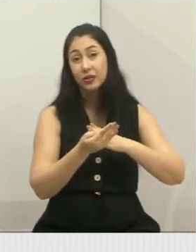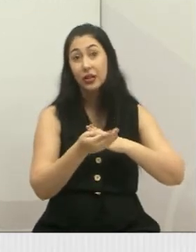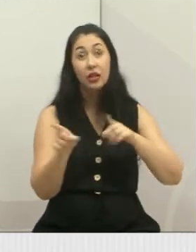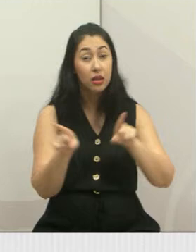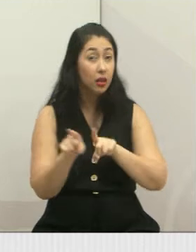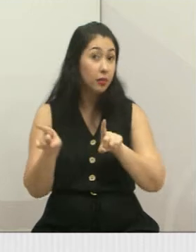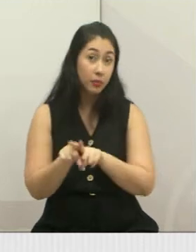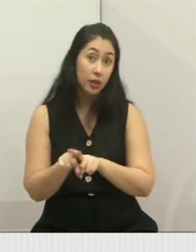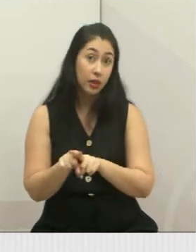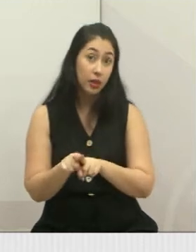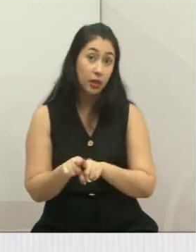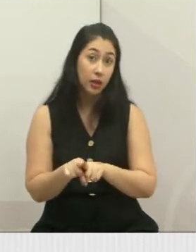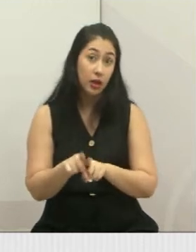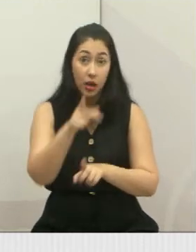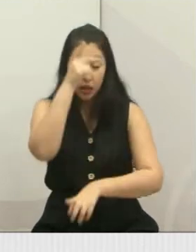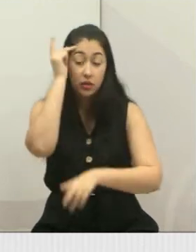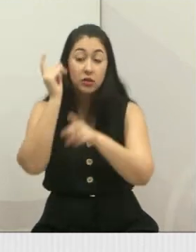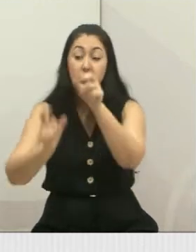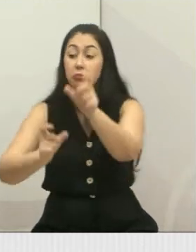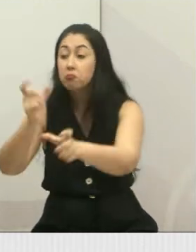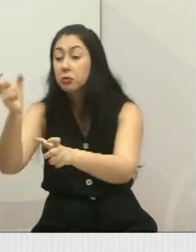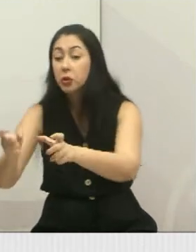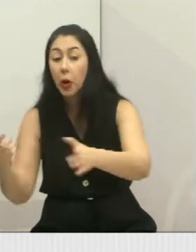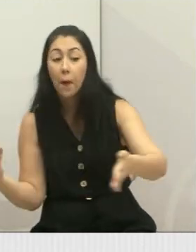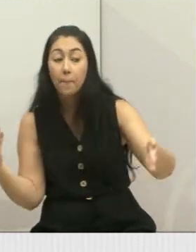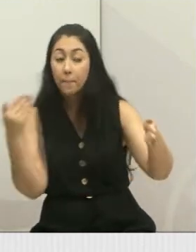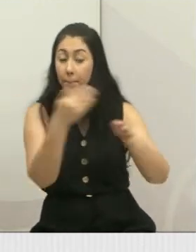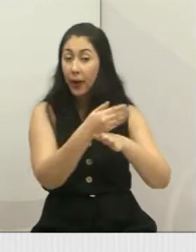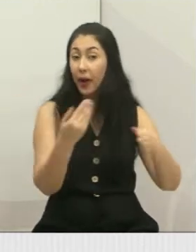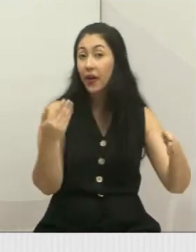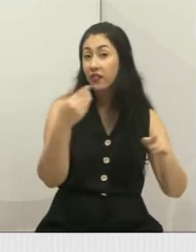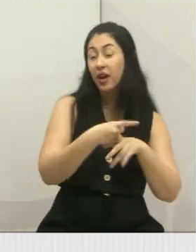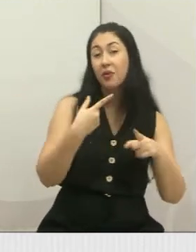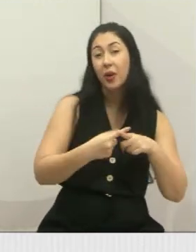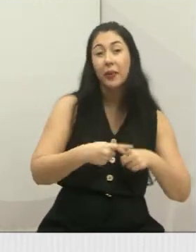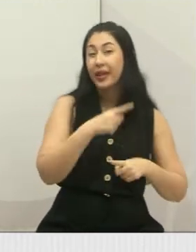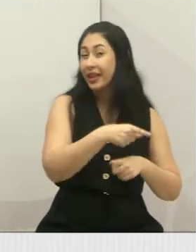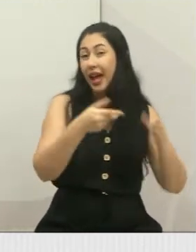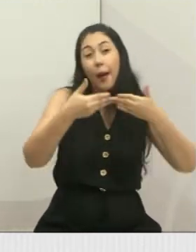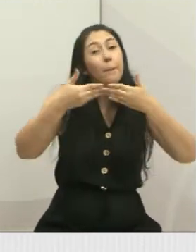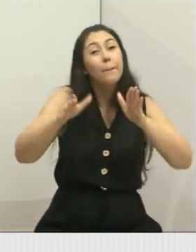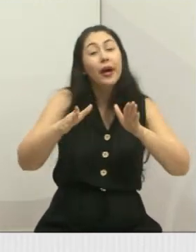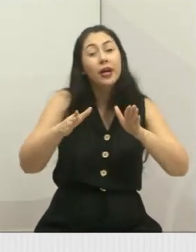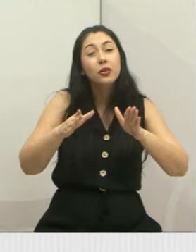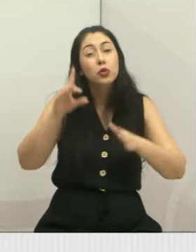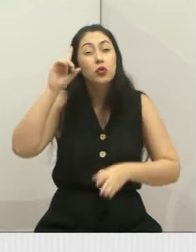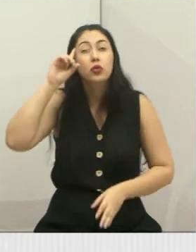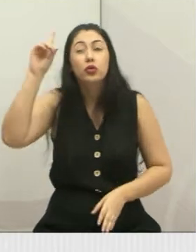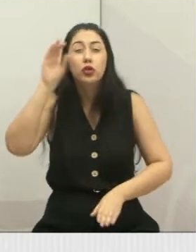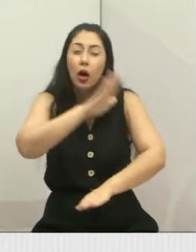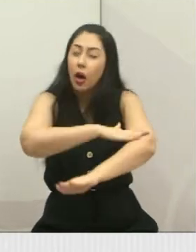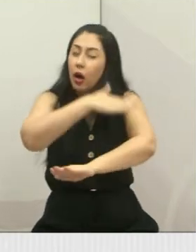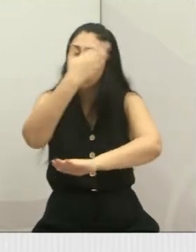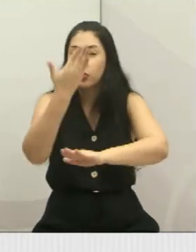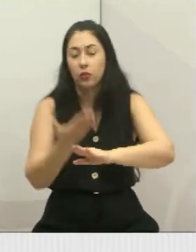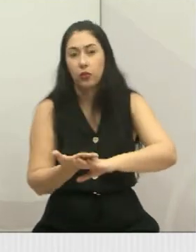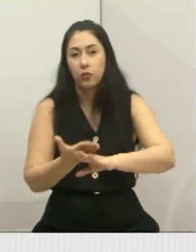a população vai também lá, porque agora é 24 horas lá no Parque Minha Lua. Graças a Deus.